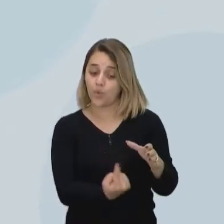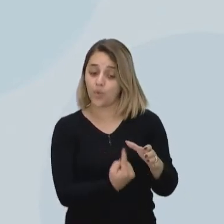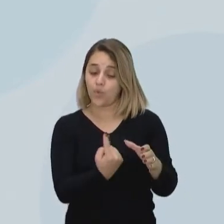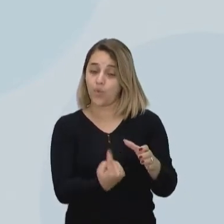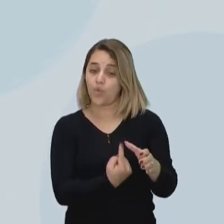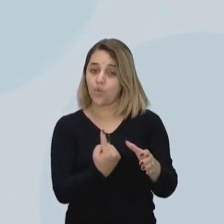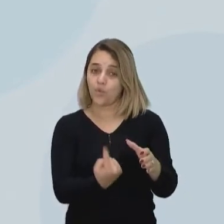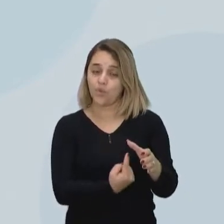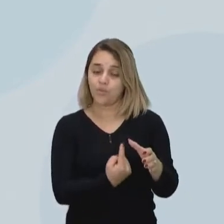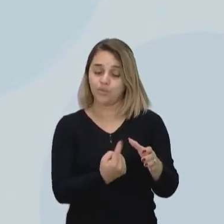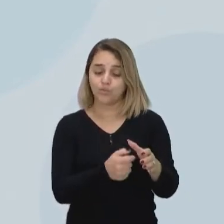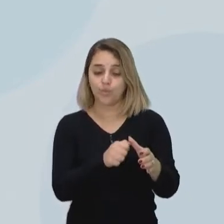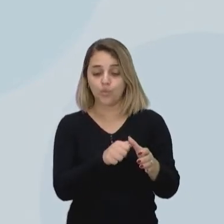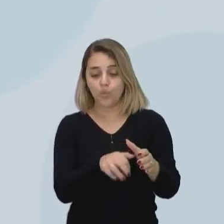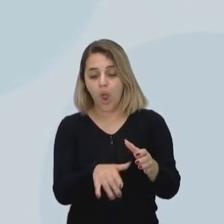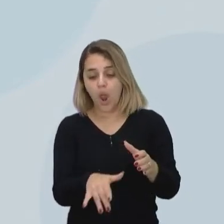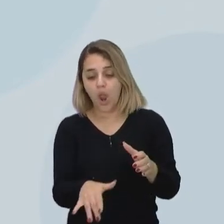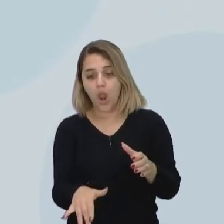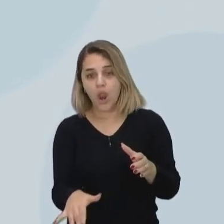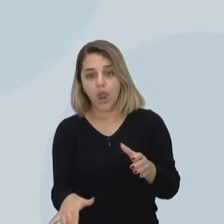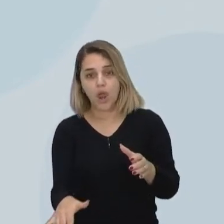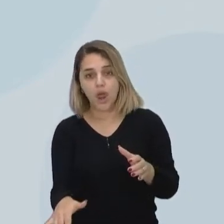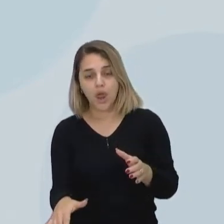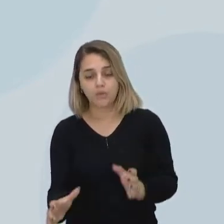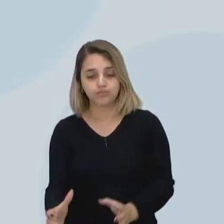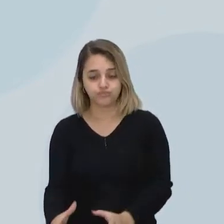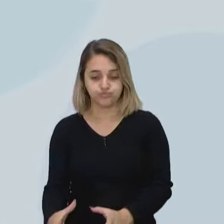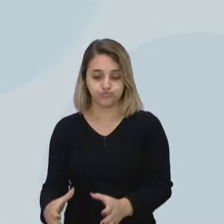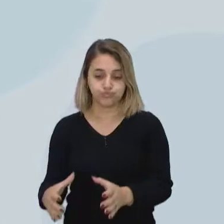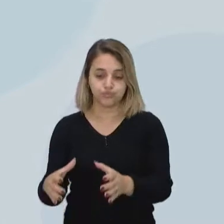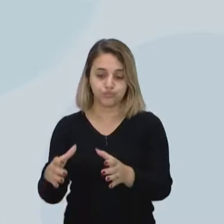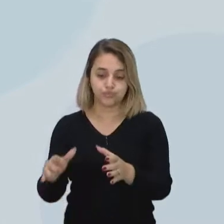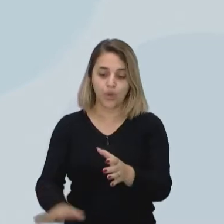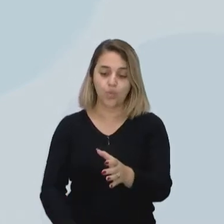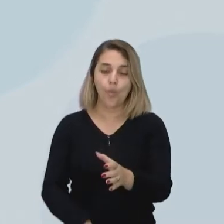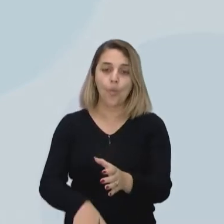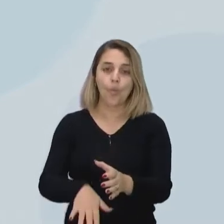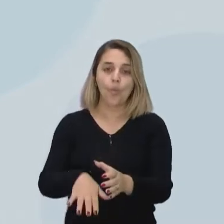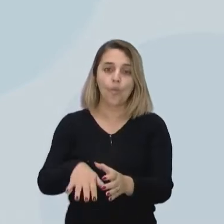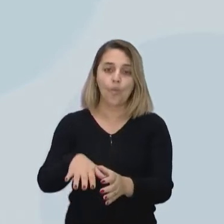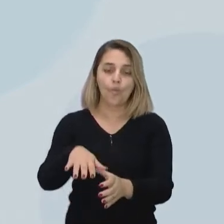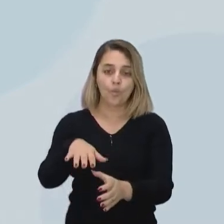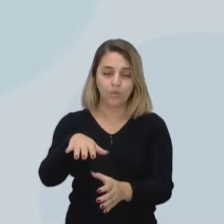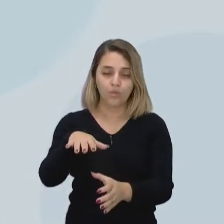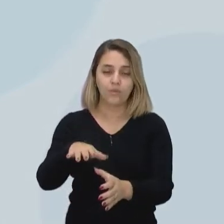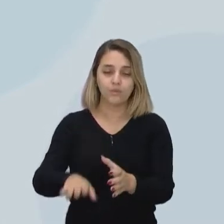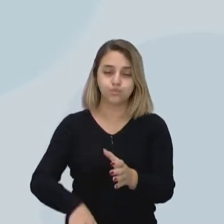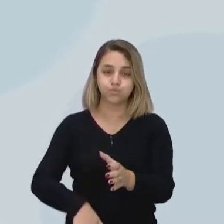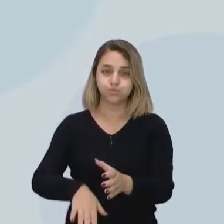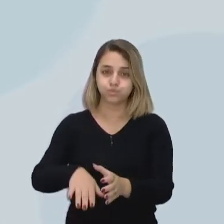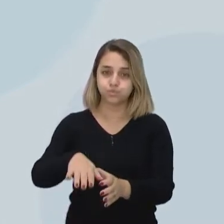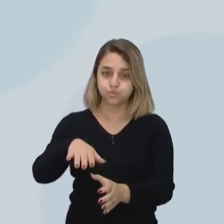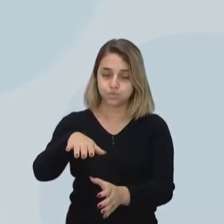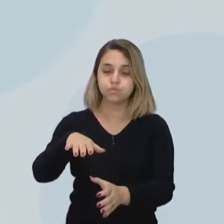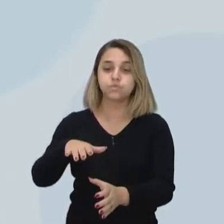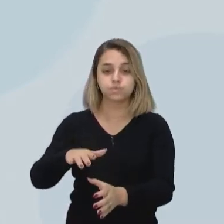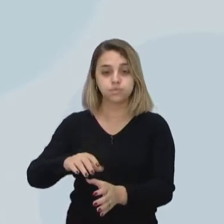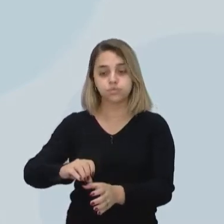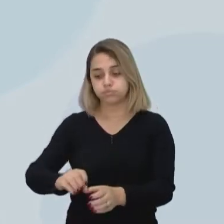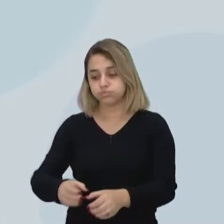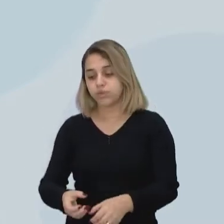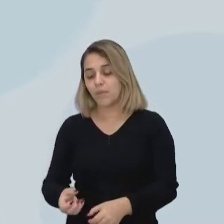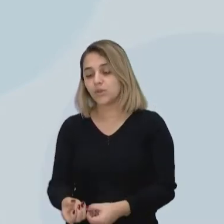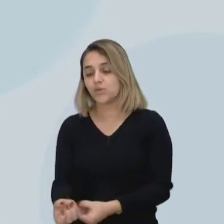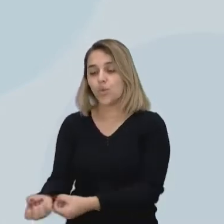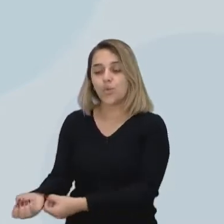pensando em usar para irrigar o quintal ou mesmo para lavar uma área de